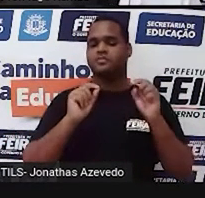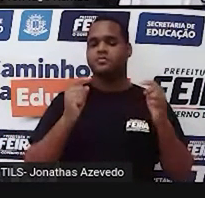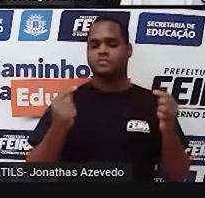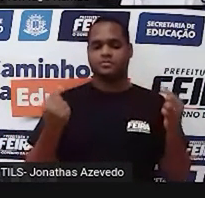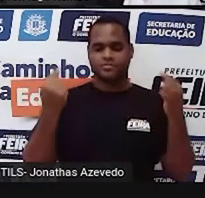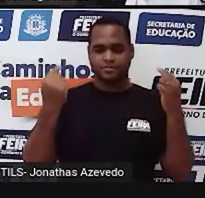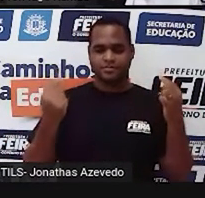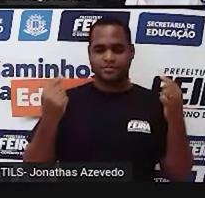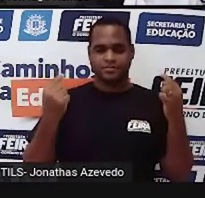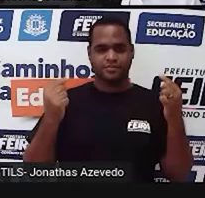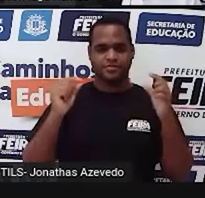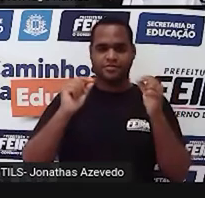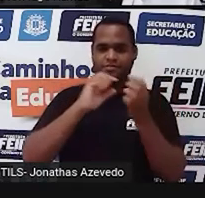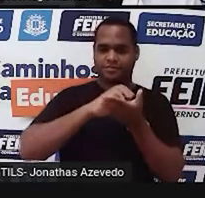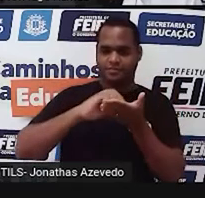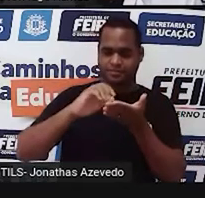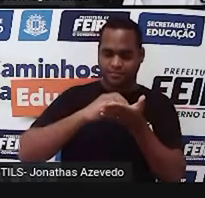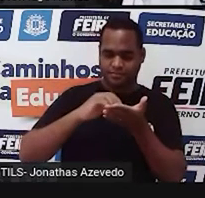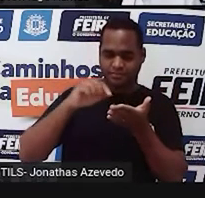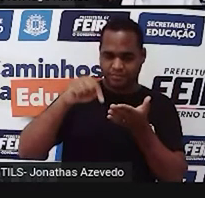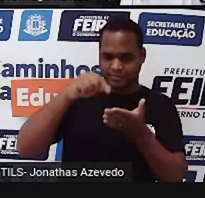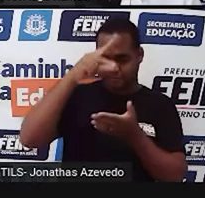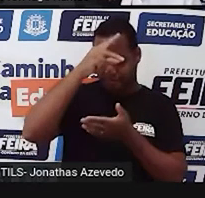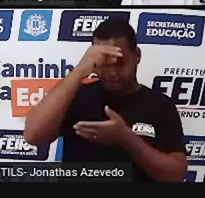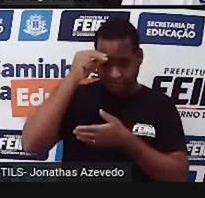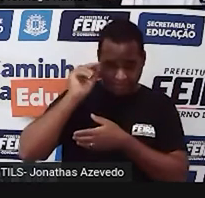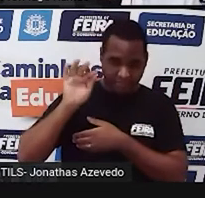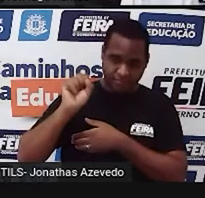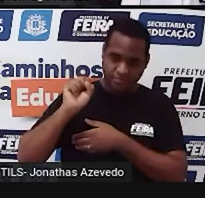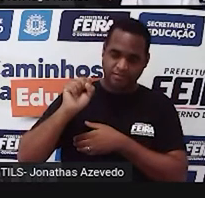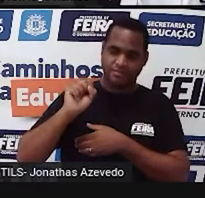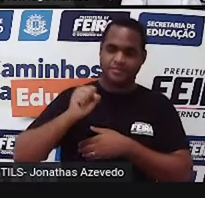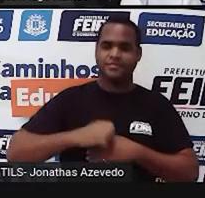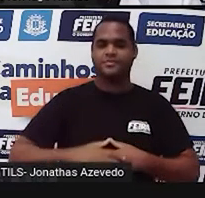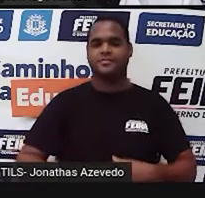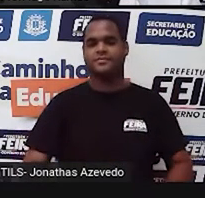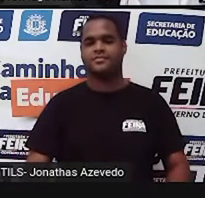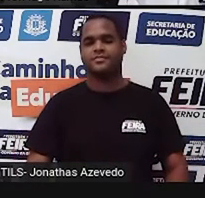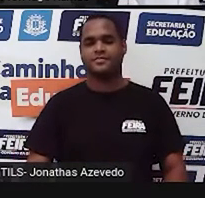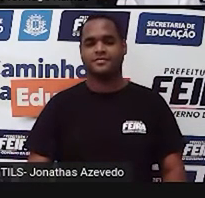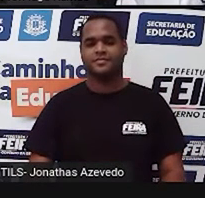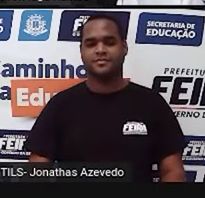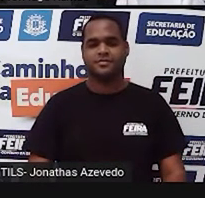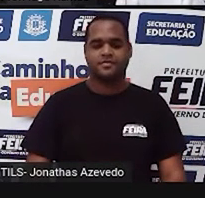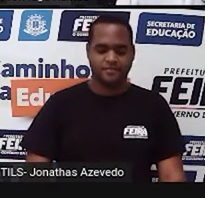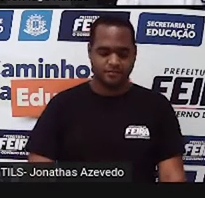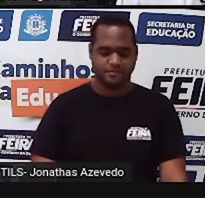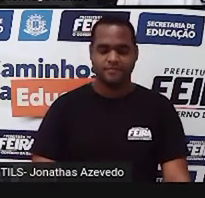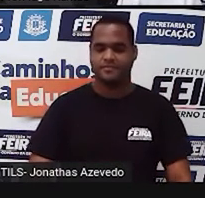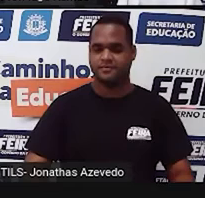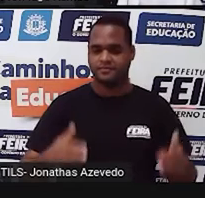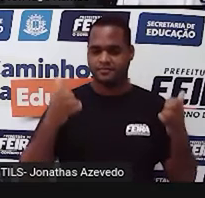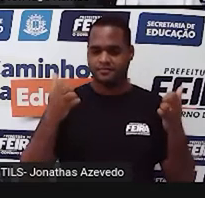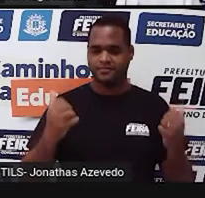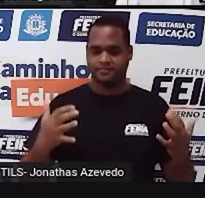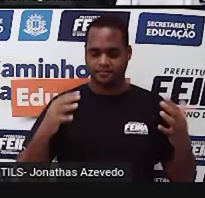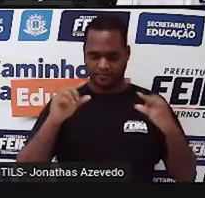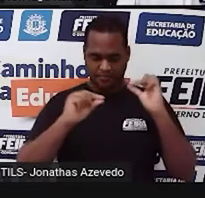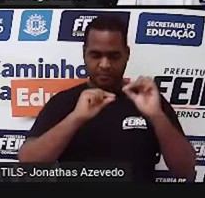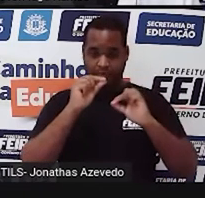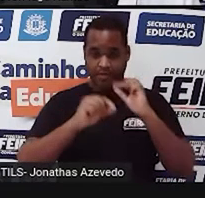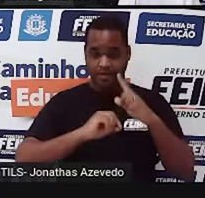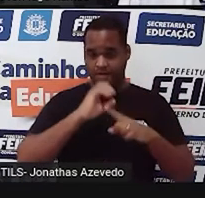mim o cartaz da Secretaria Municipal de Educação de Feira de Santana. Bom, e o que é que a gente vai